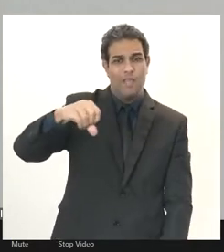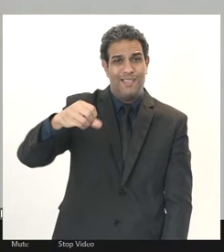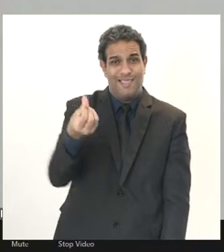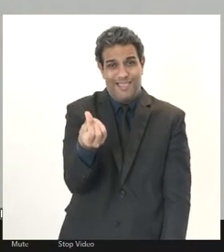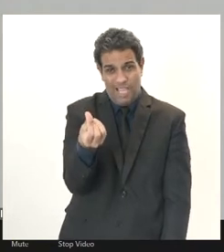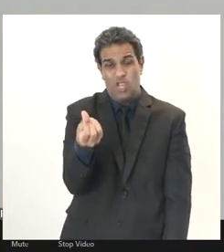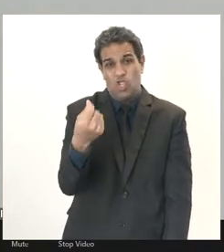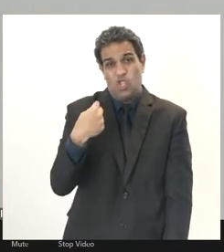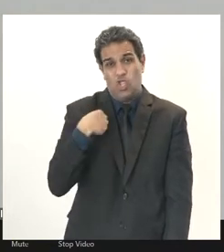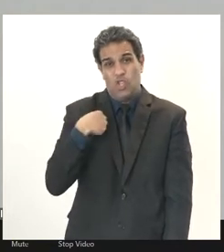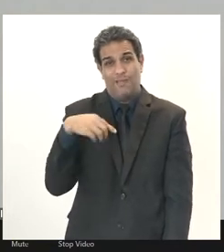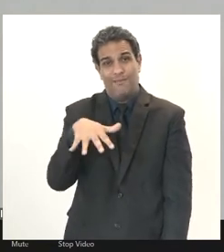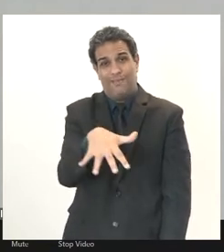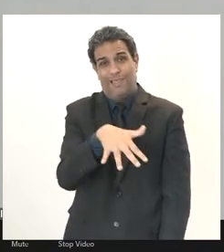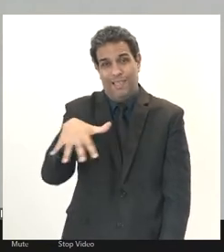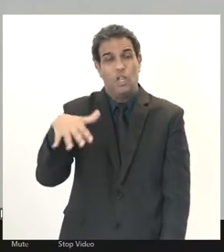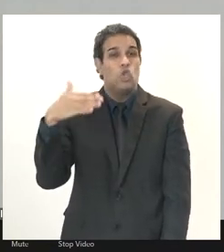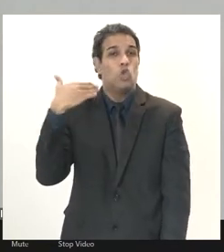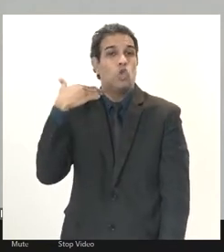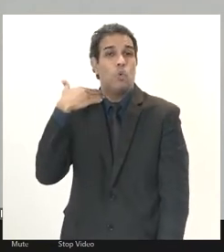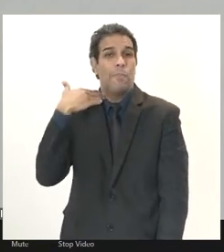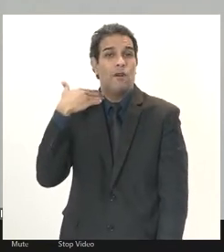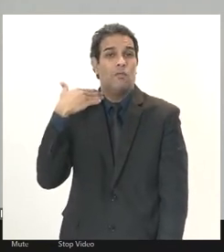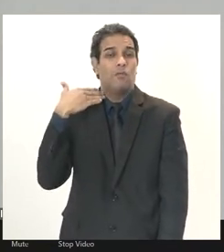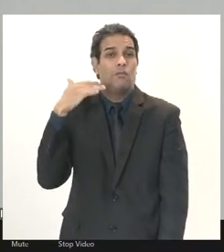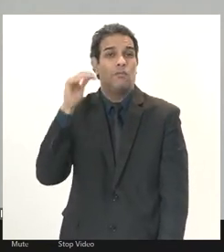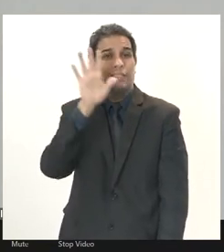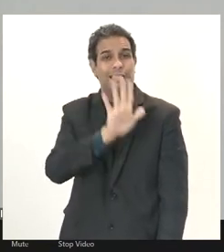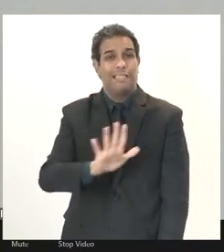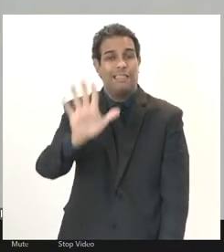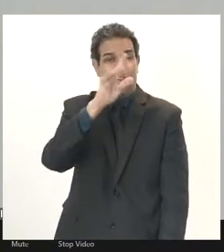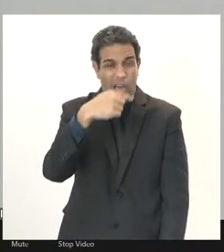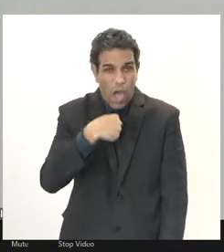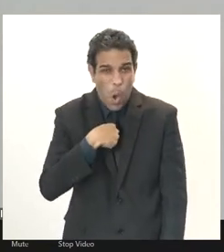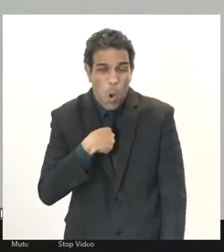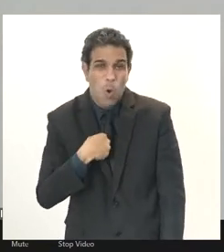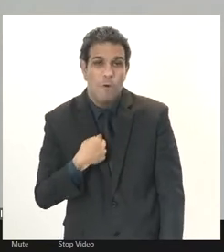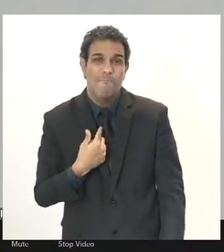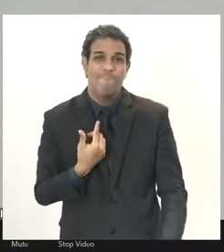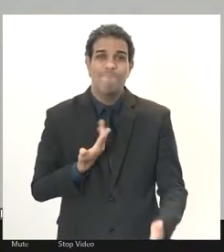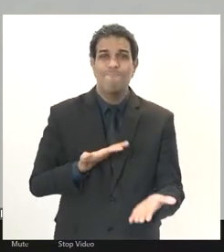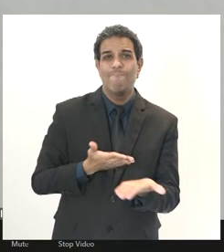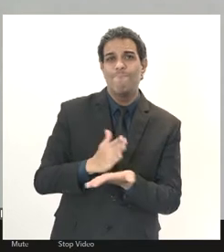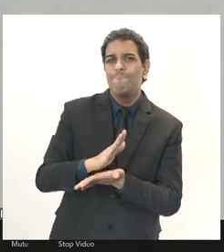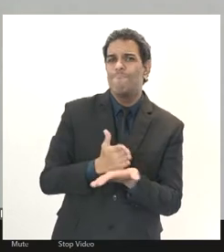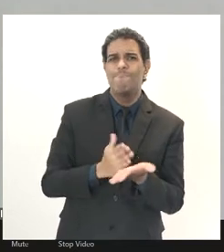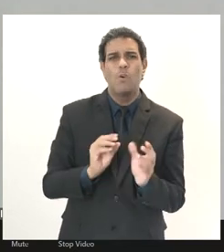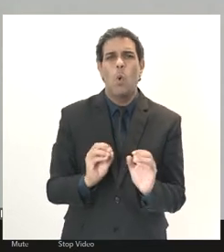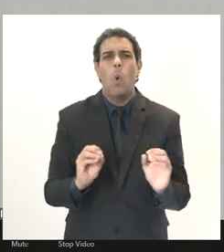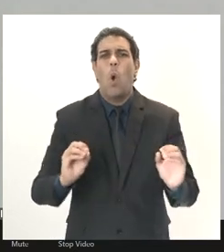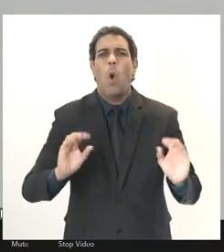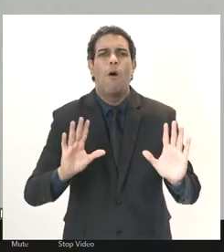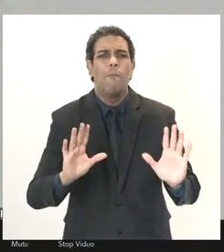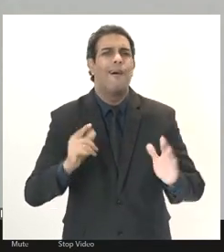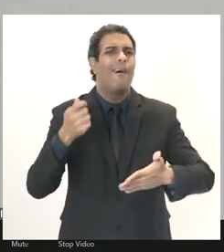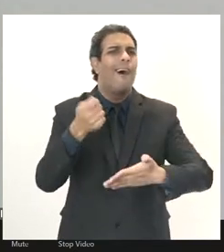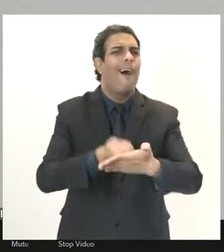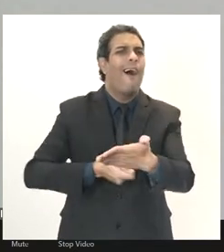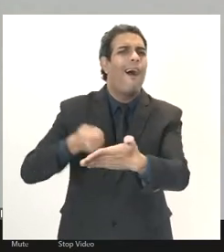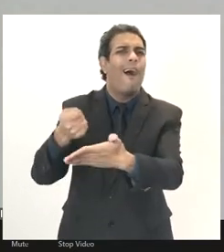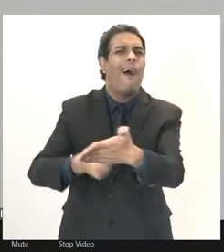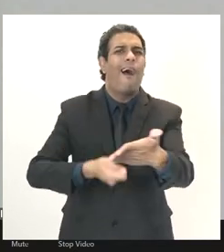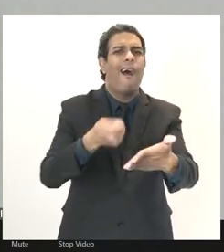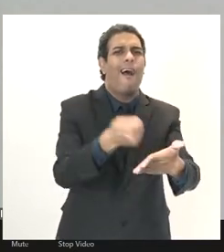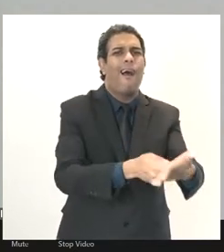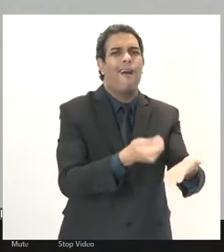do banco central não estou não estou condenando aqueles que lutam hoje pelas